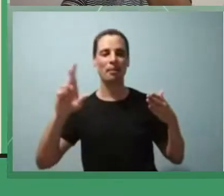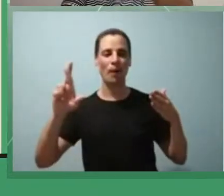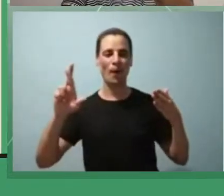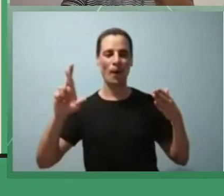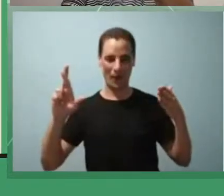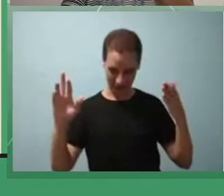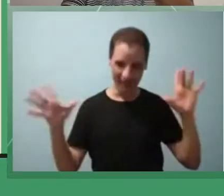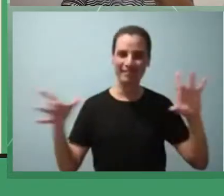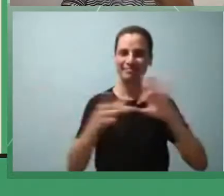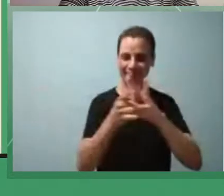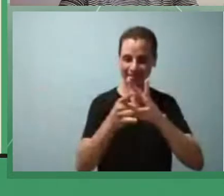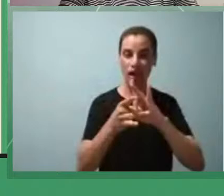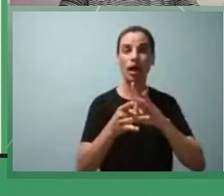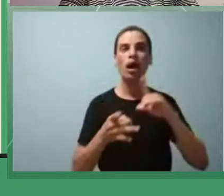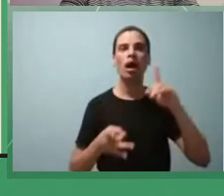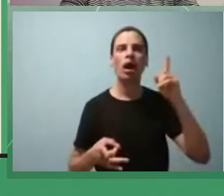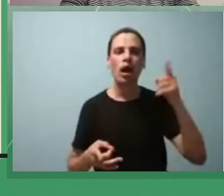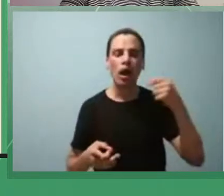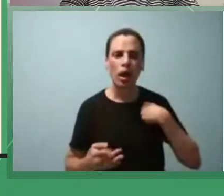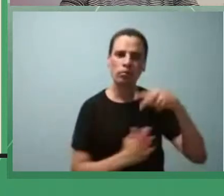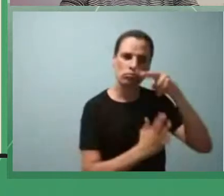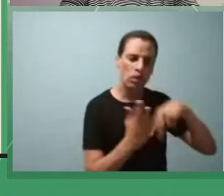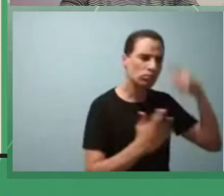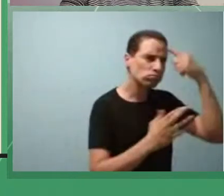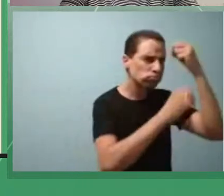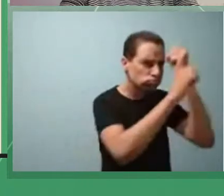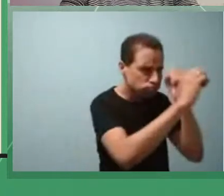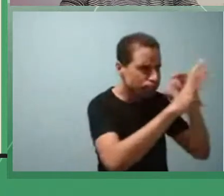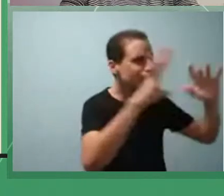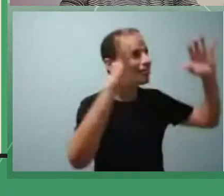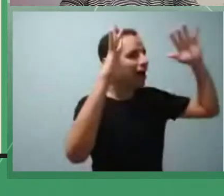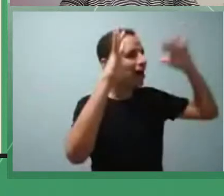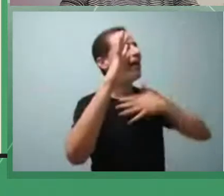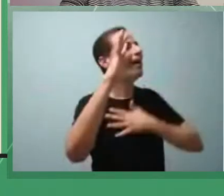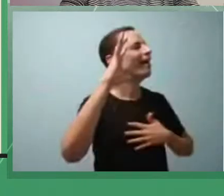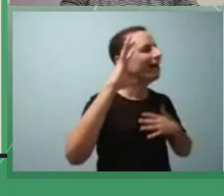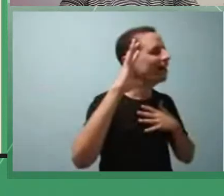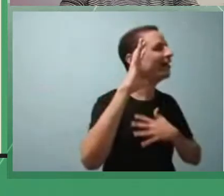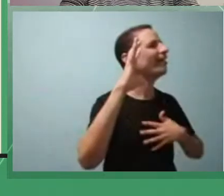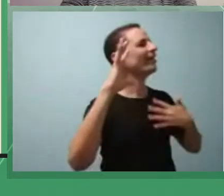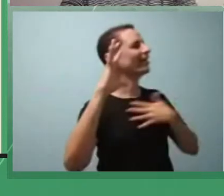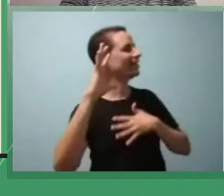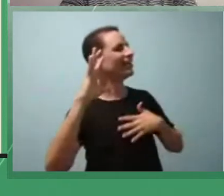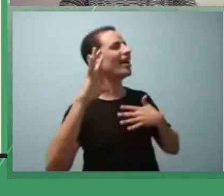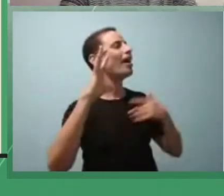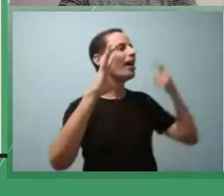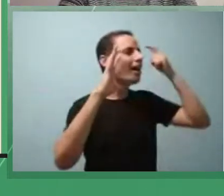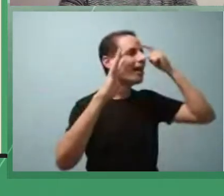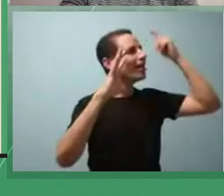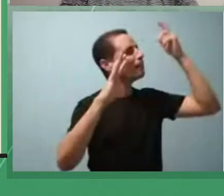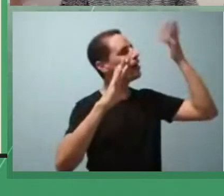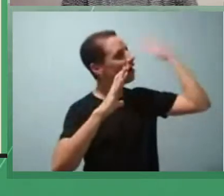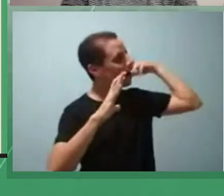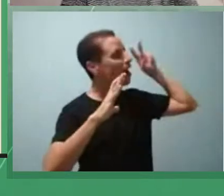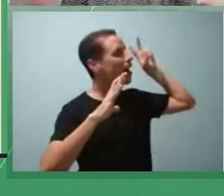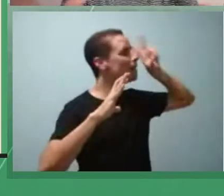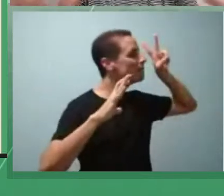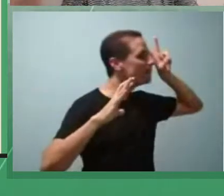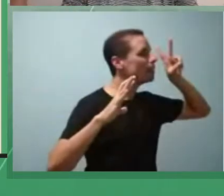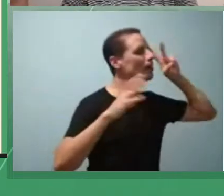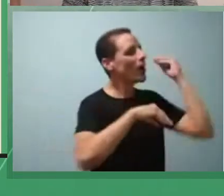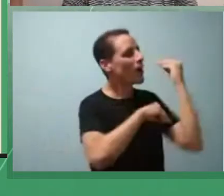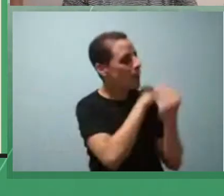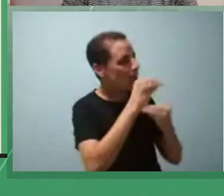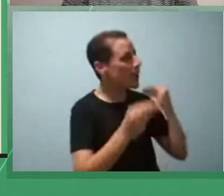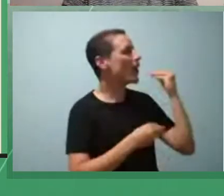imaginação e prazer e também possibilita resgatar memória lembrança bem como